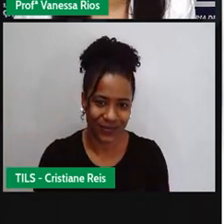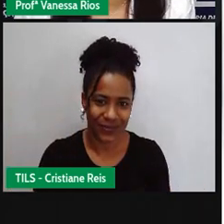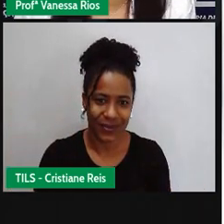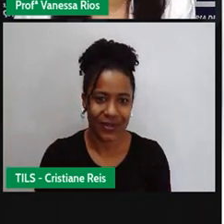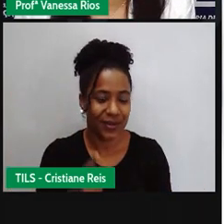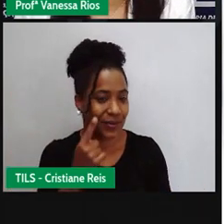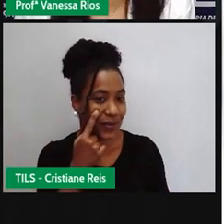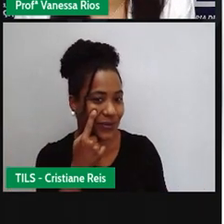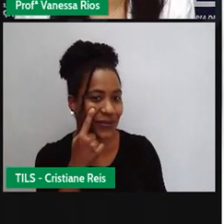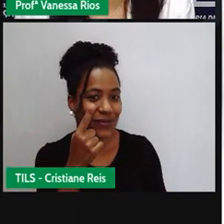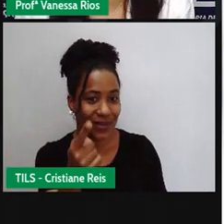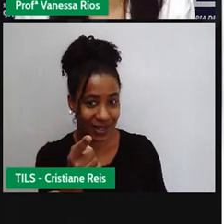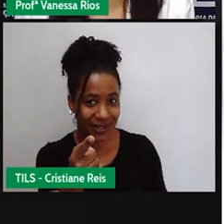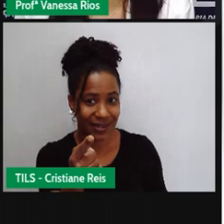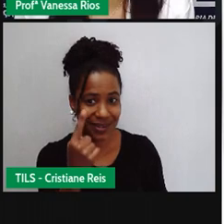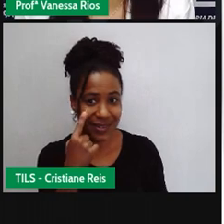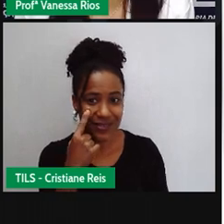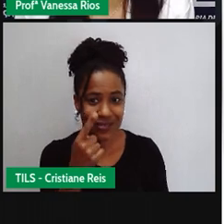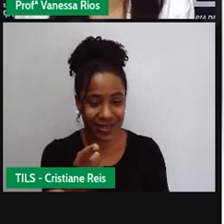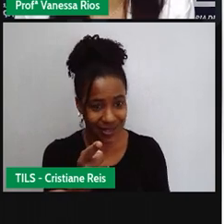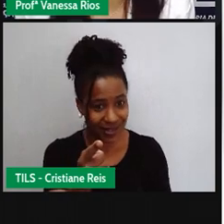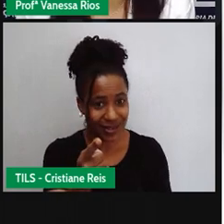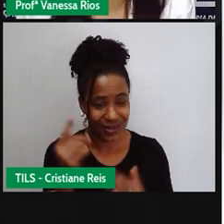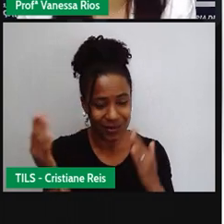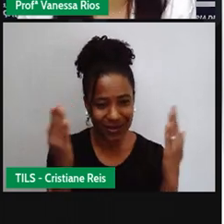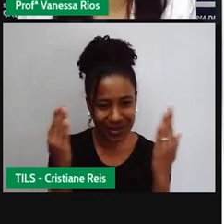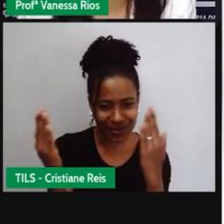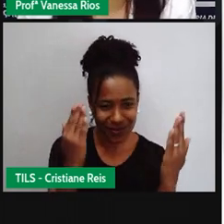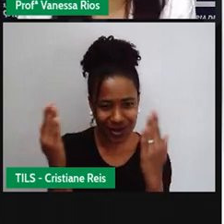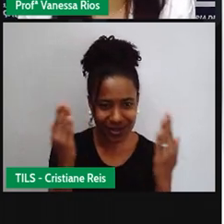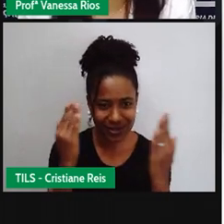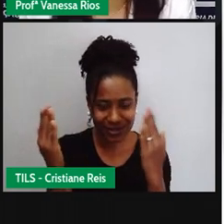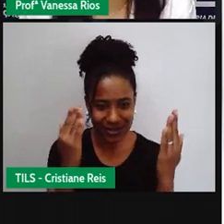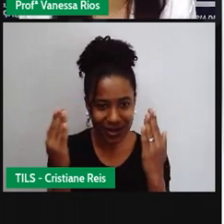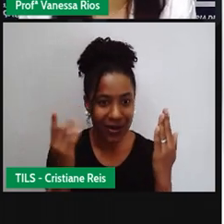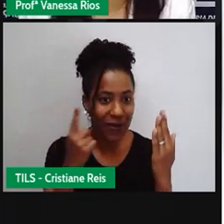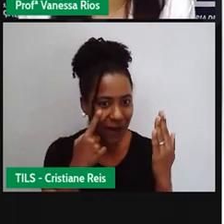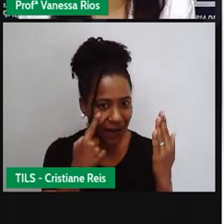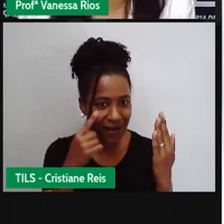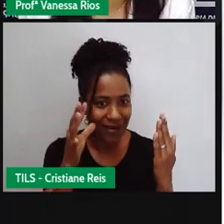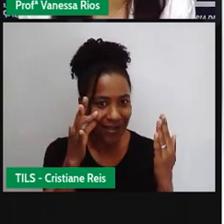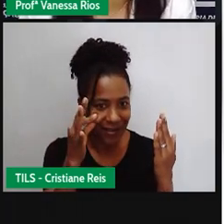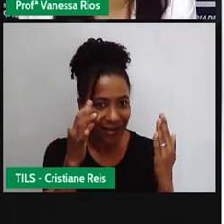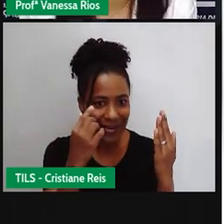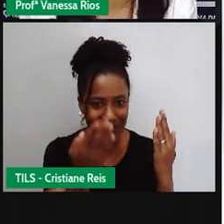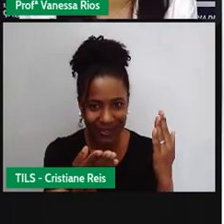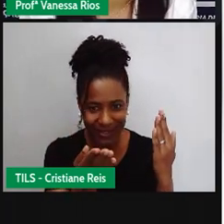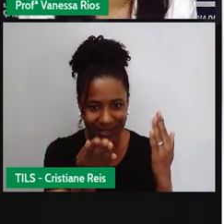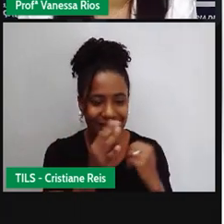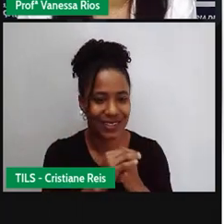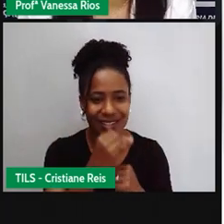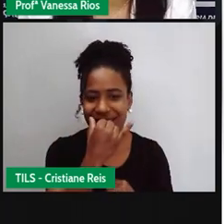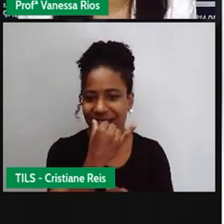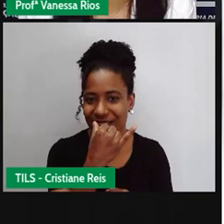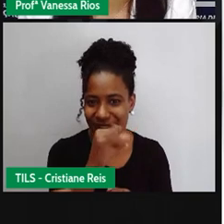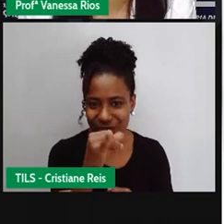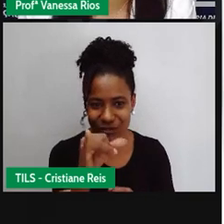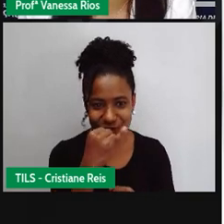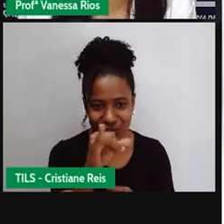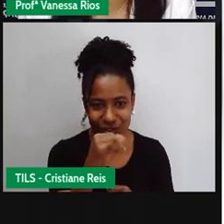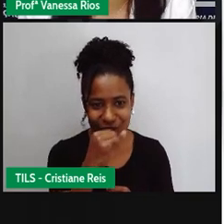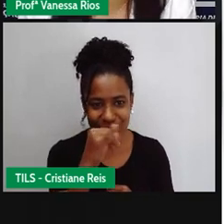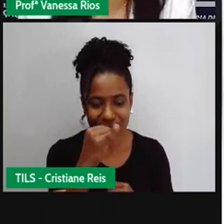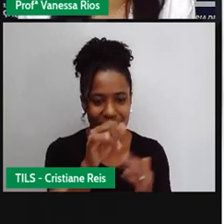E aí a gente pode observar, né, nesses dois exemplos que a Pró trouxe aqui, ó, de uma conta de energia, é a